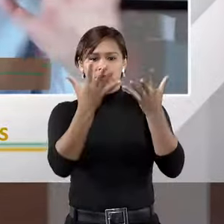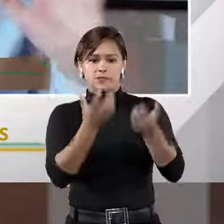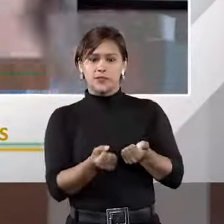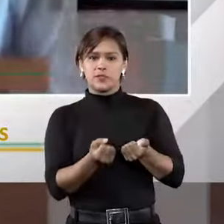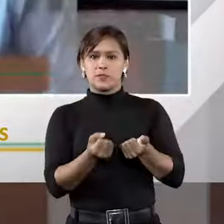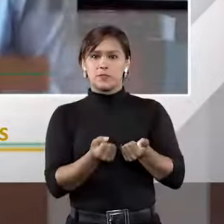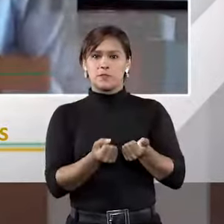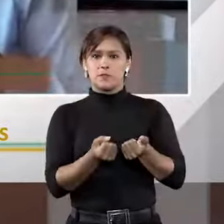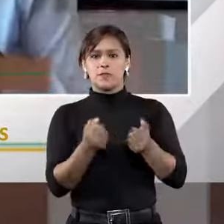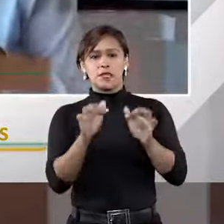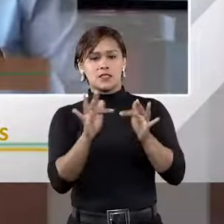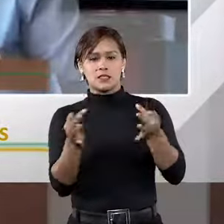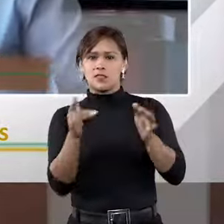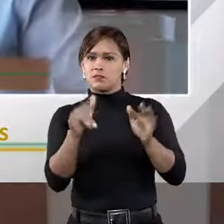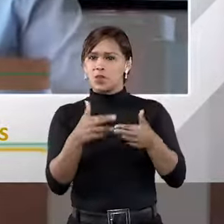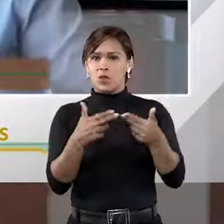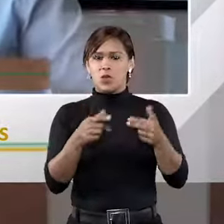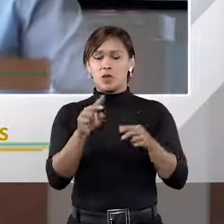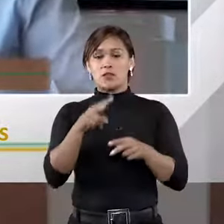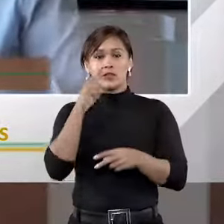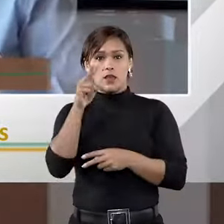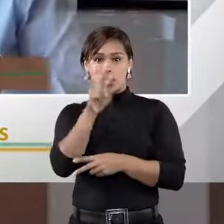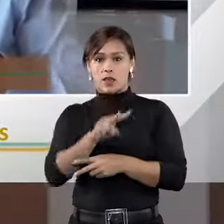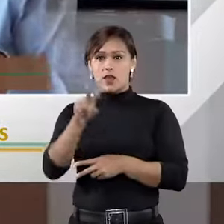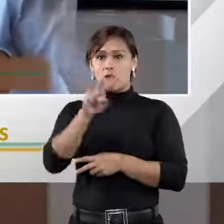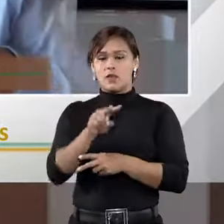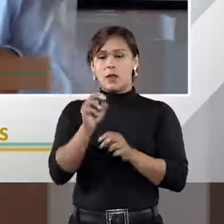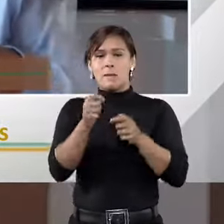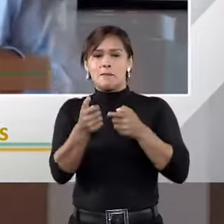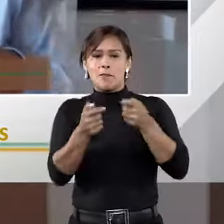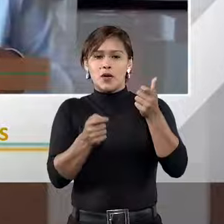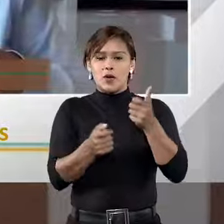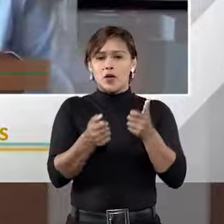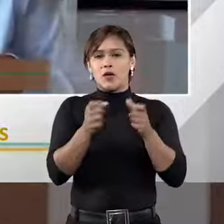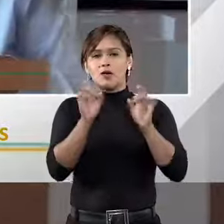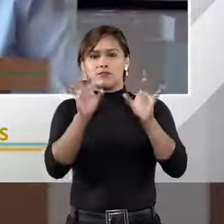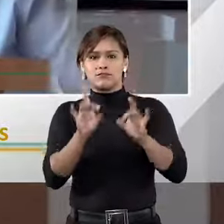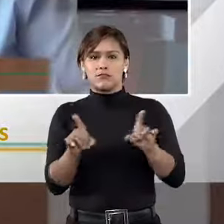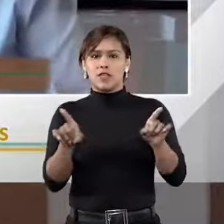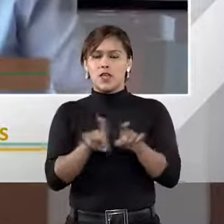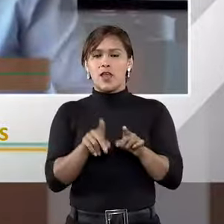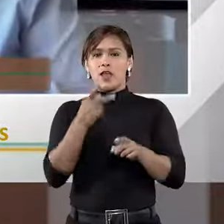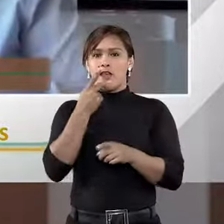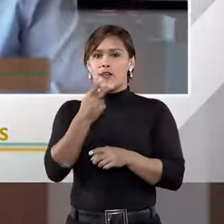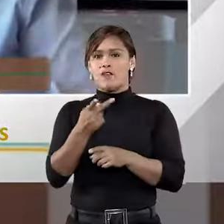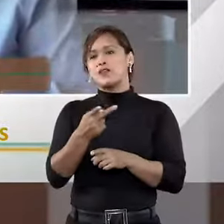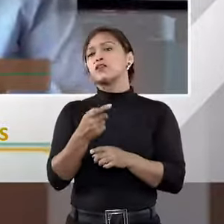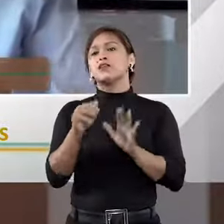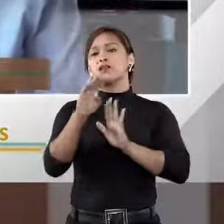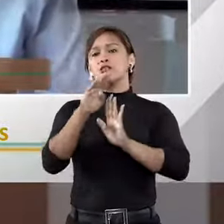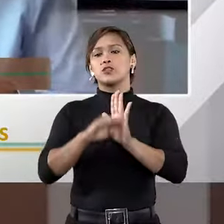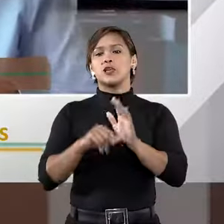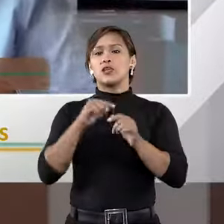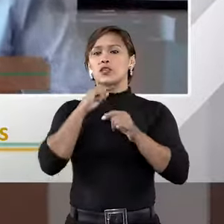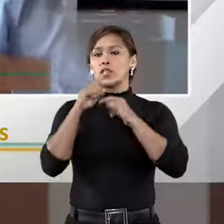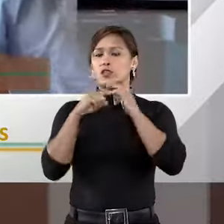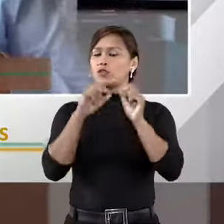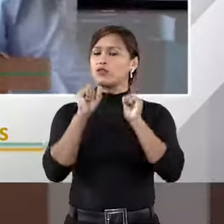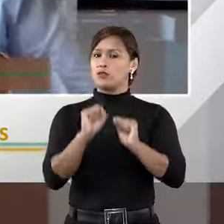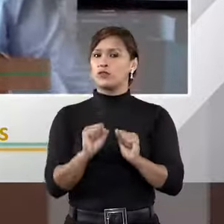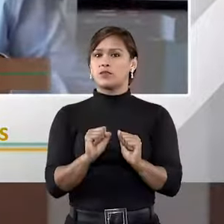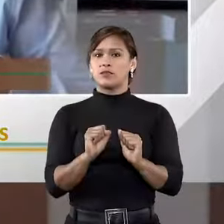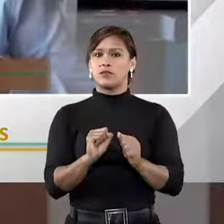Isso não vai ser uma coisa simples. Então, eu vejo... Há muito poucas restrições. Eu diria que a diretriz é a seguinte, na dúvida, pode.